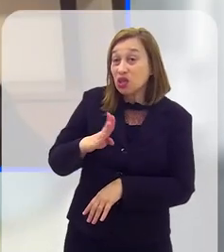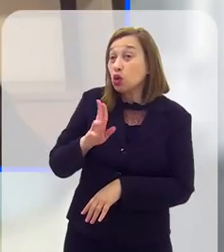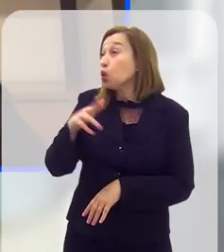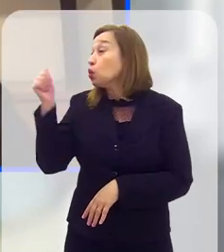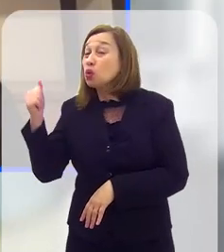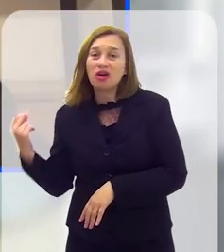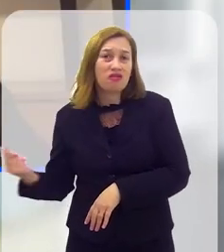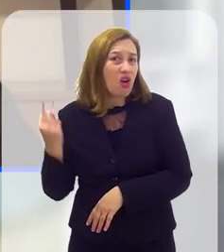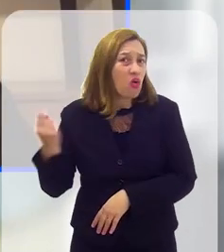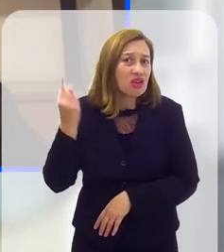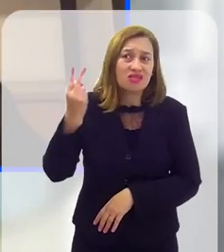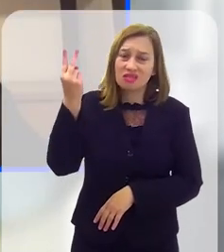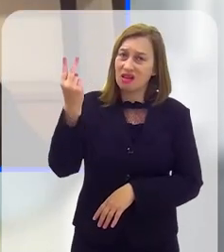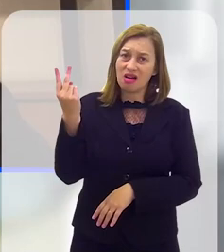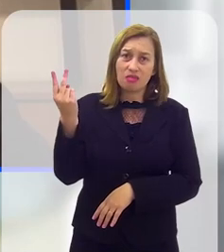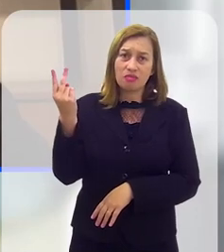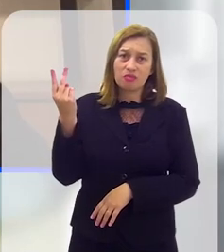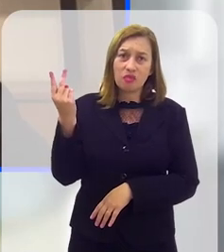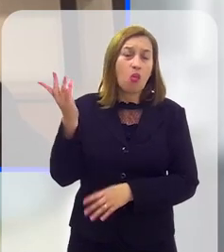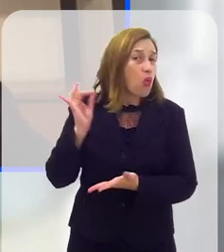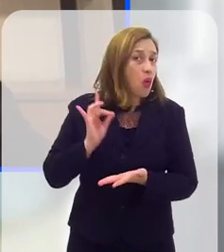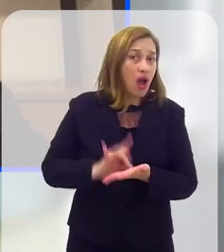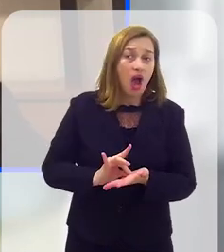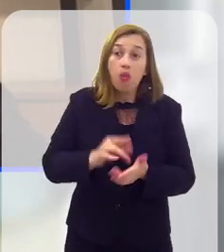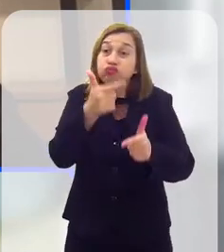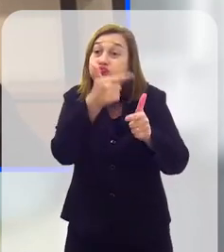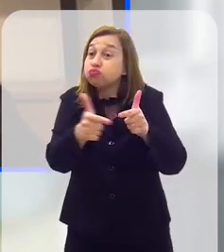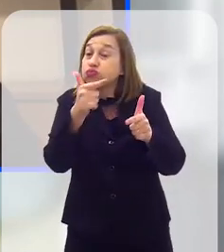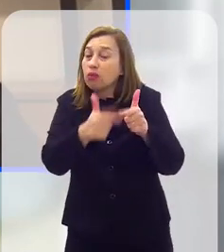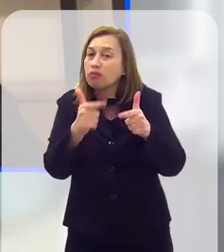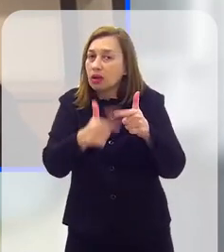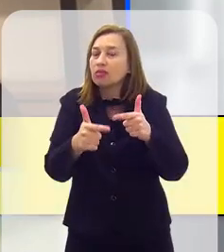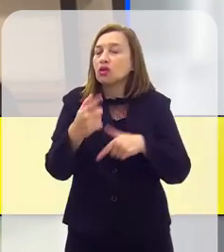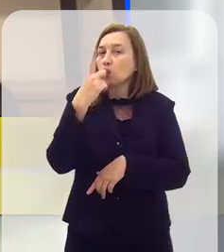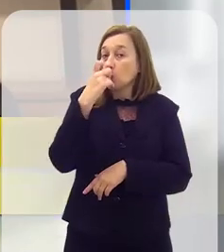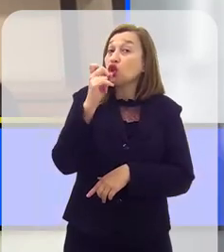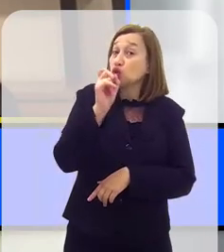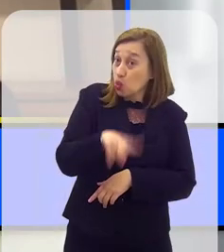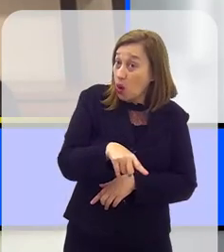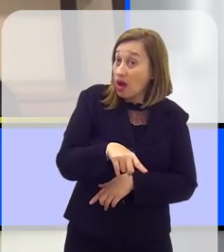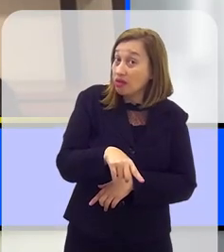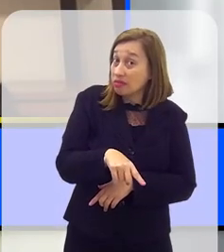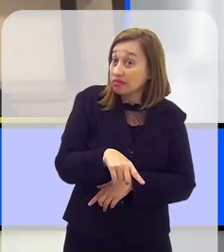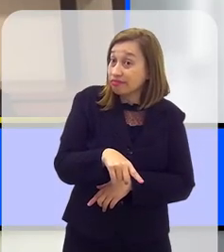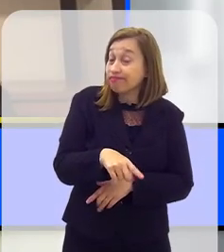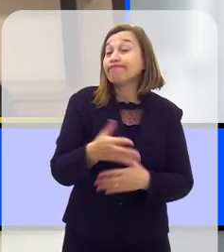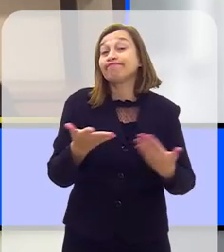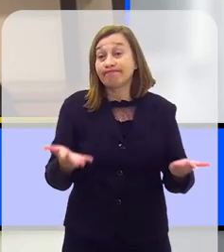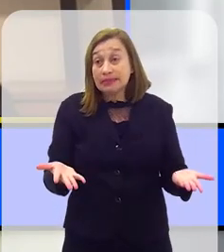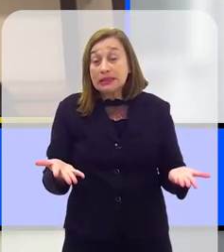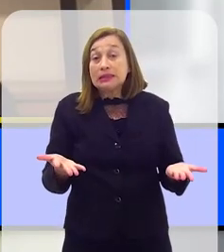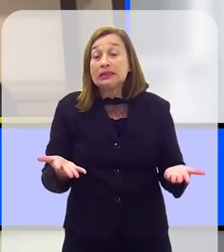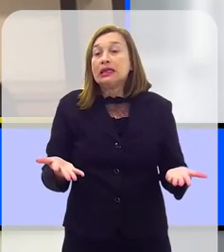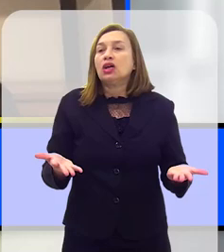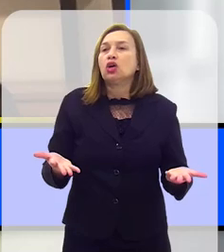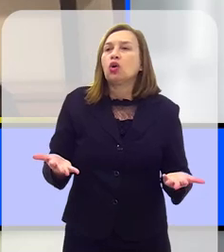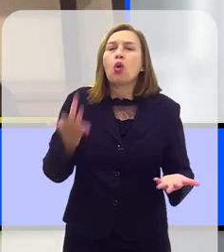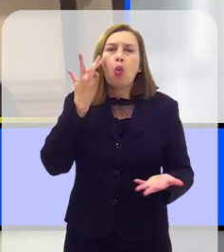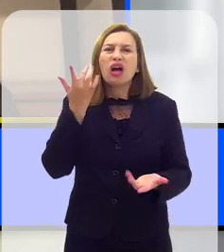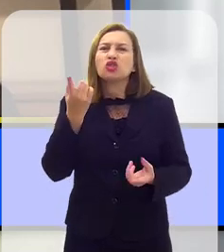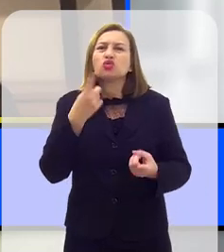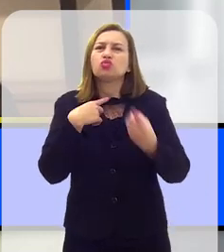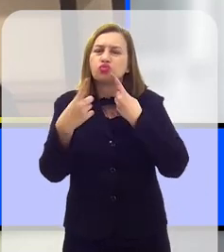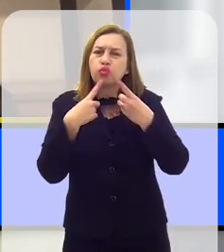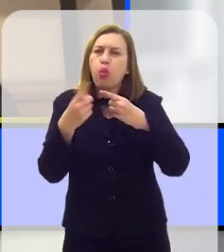aqui no Brasil, nós nunca demos valor, o valor real do problema que o lixo é, que o lixo vai trazer para a gente.